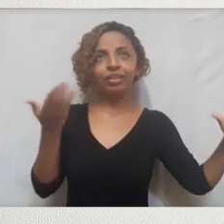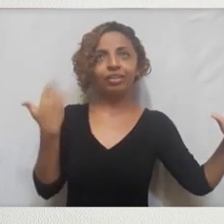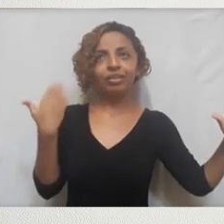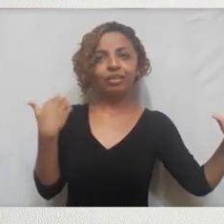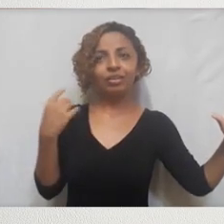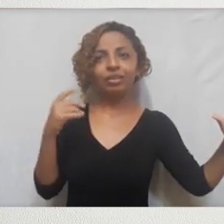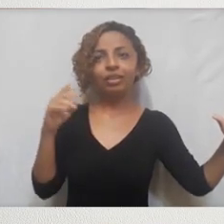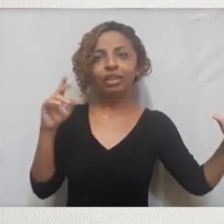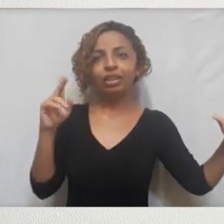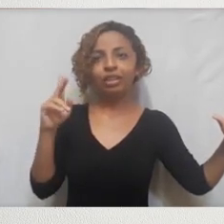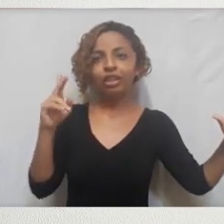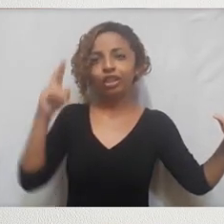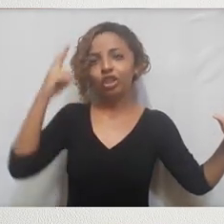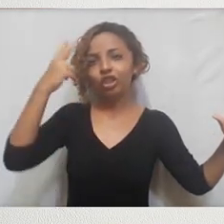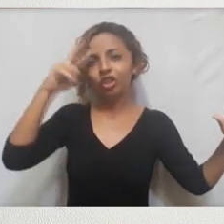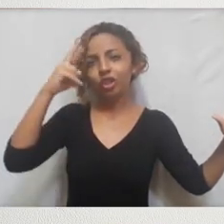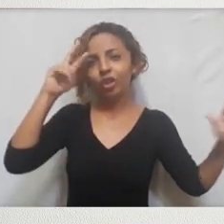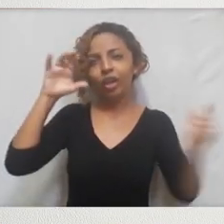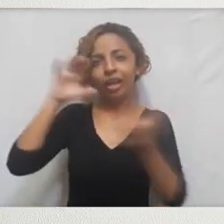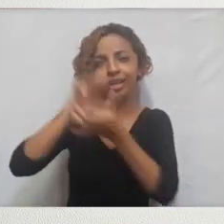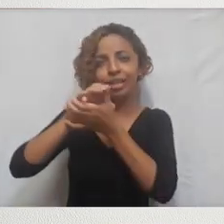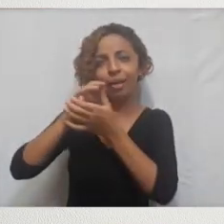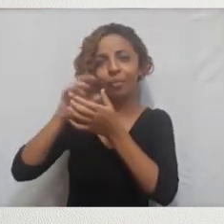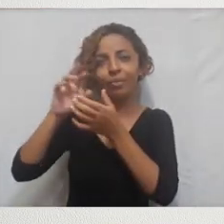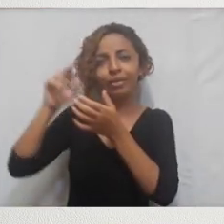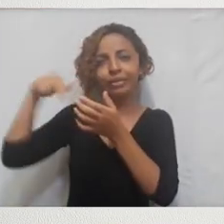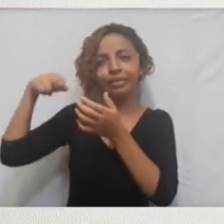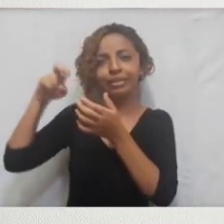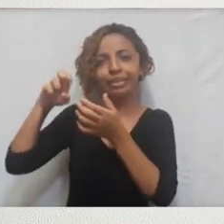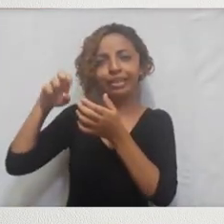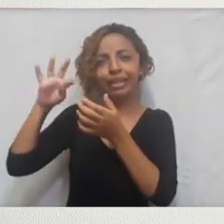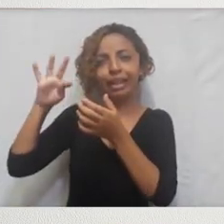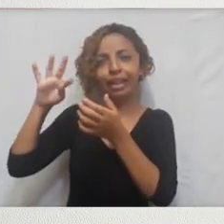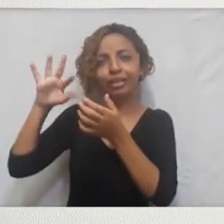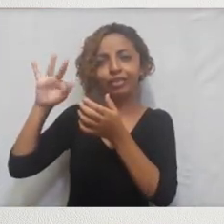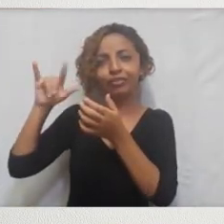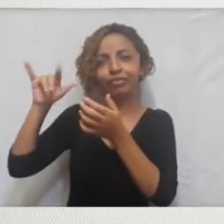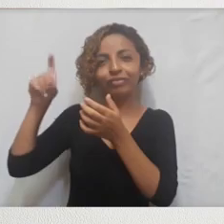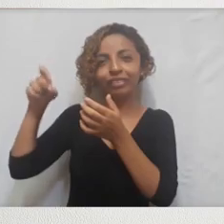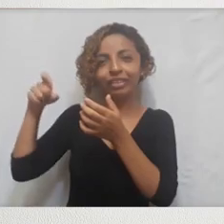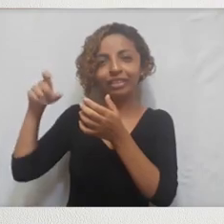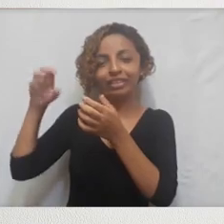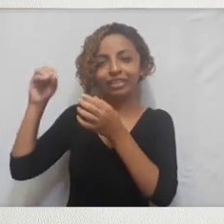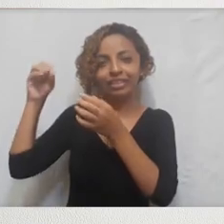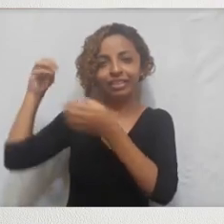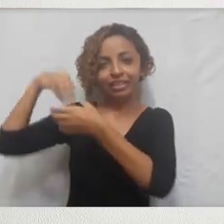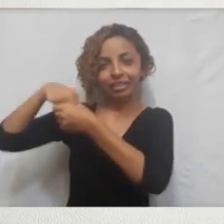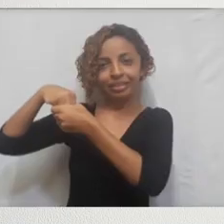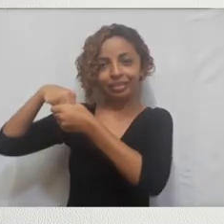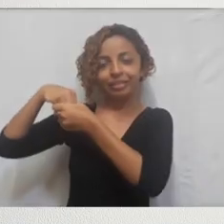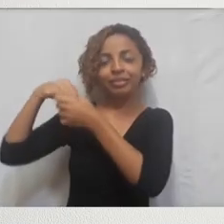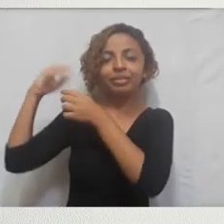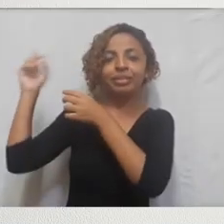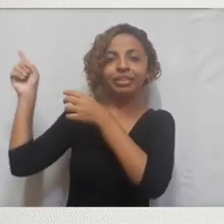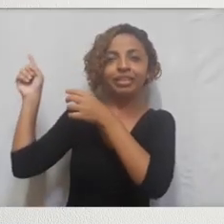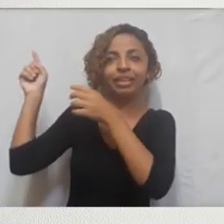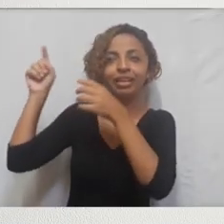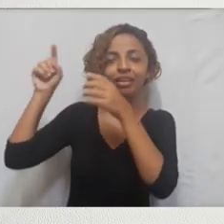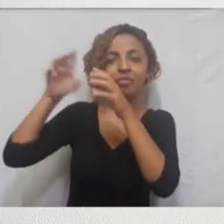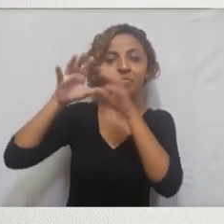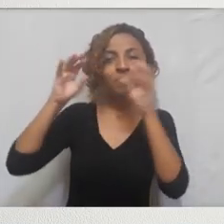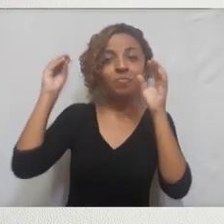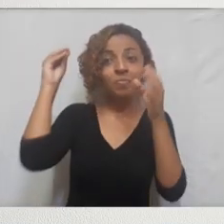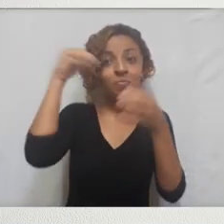Recentemente, o filme História de um Casamento, que saiu na Netflix, ele até faz um... ele realça bastante isso, o filme entre